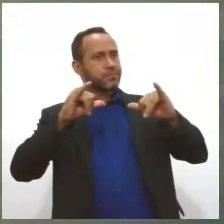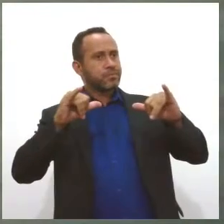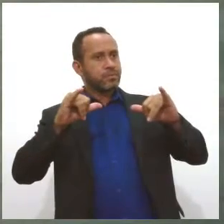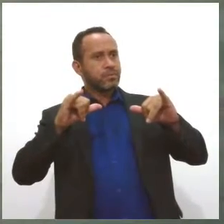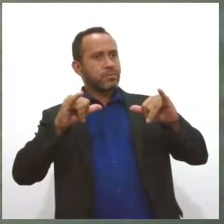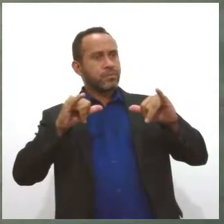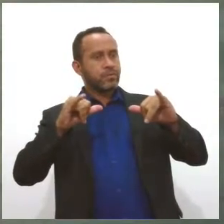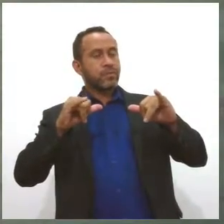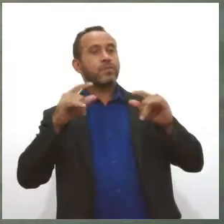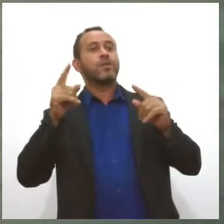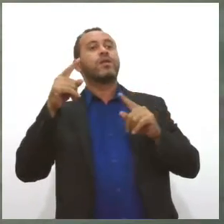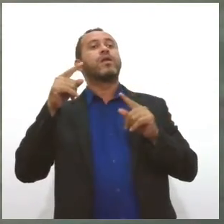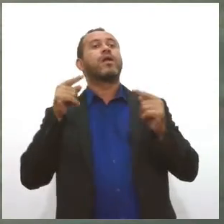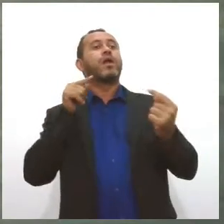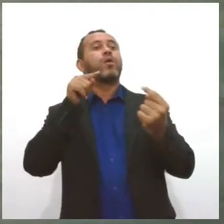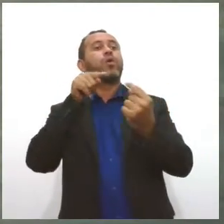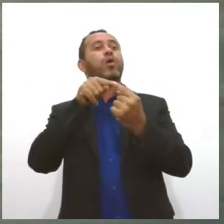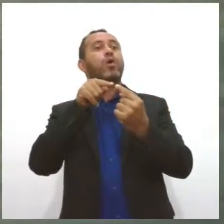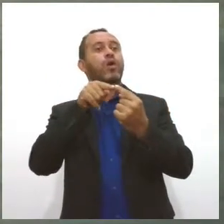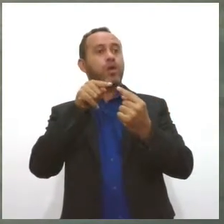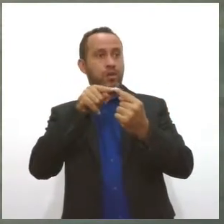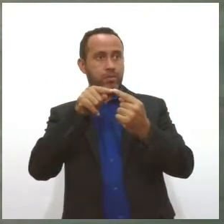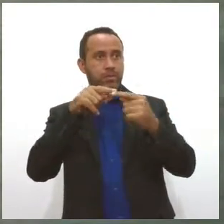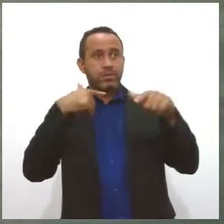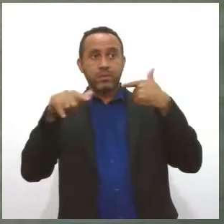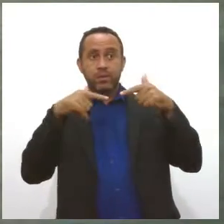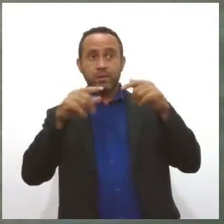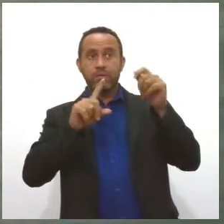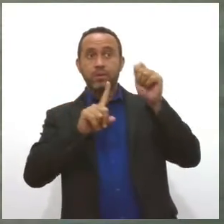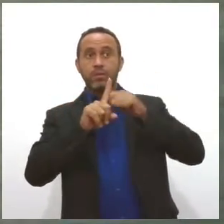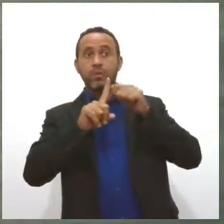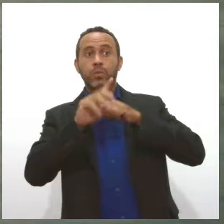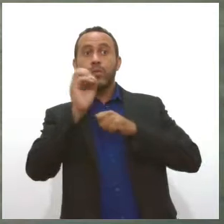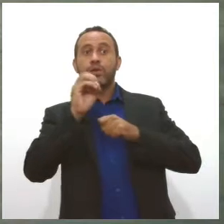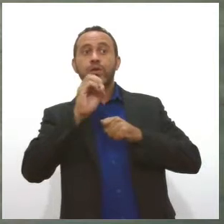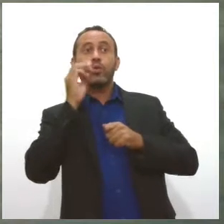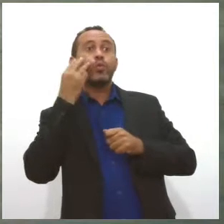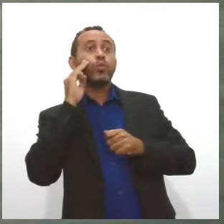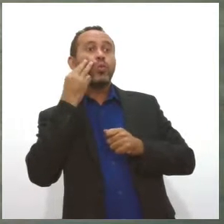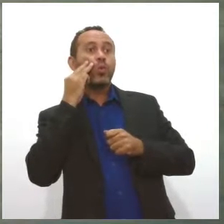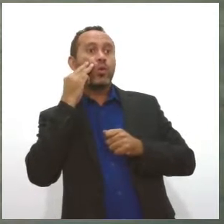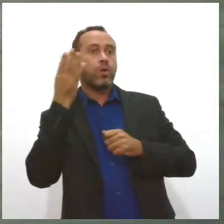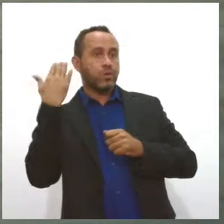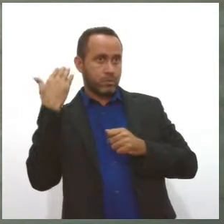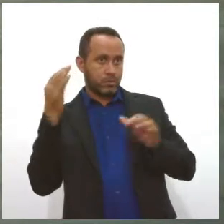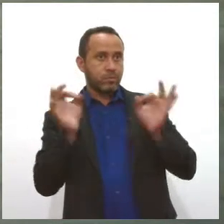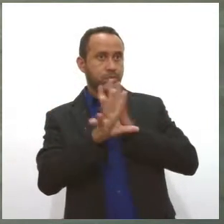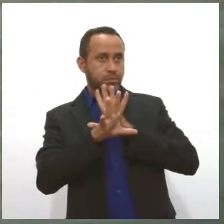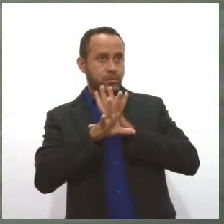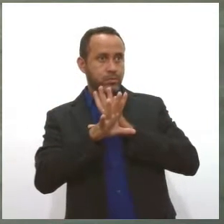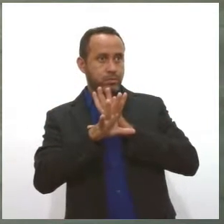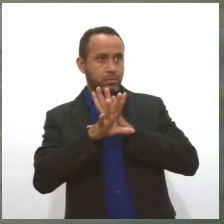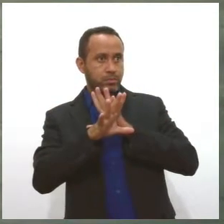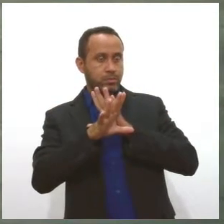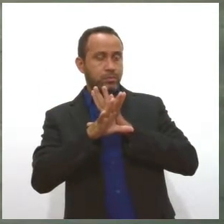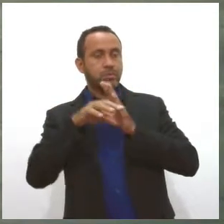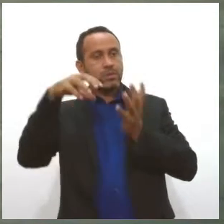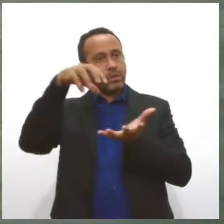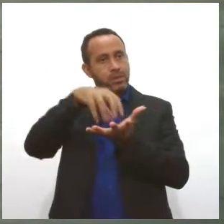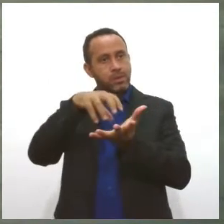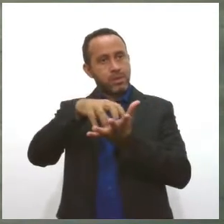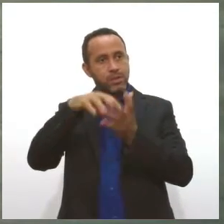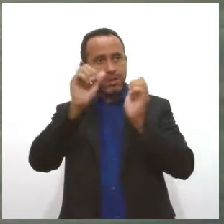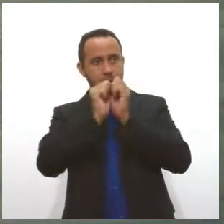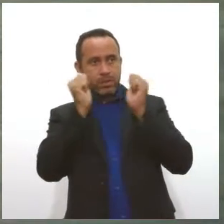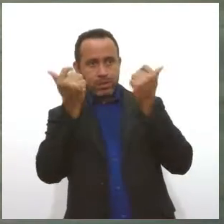inerente à campanha que a gente trabalhou o mês inteiro, que é do outubro rosa. É uma campanha da Procuradoria Especial da Mulher